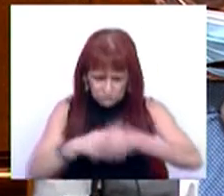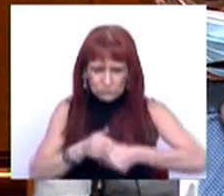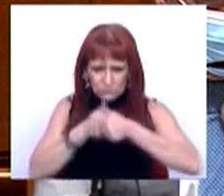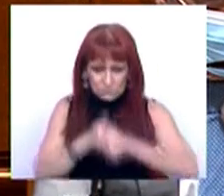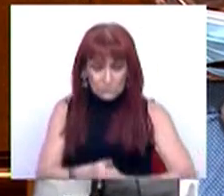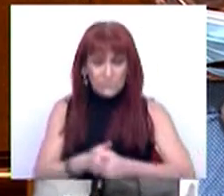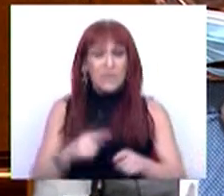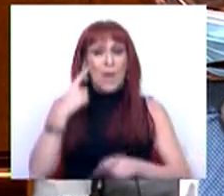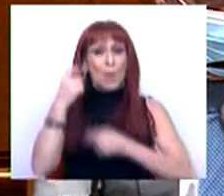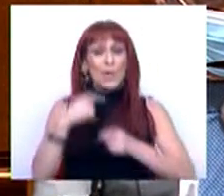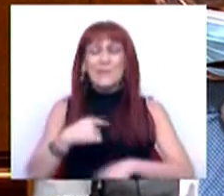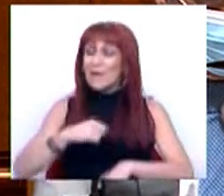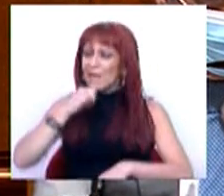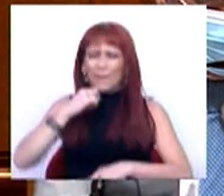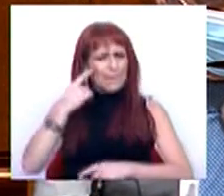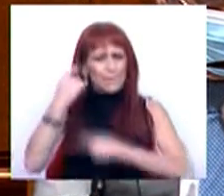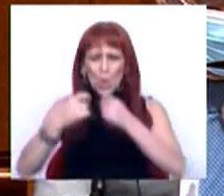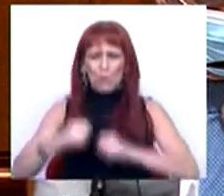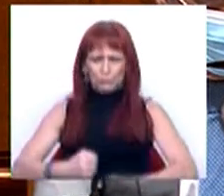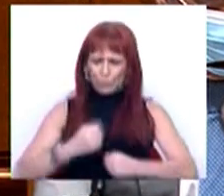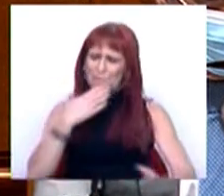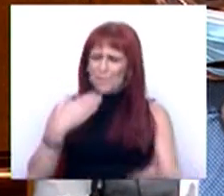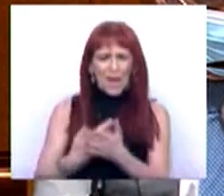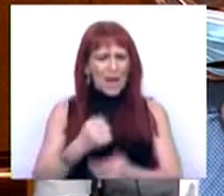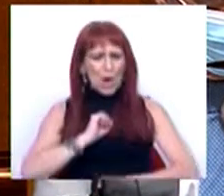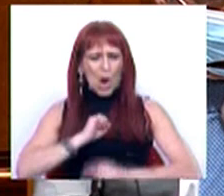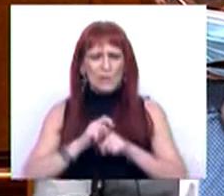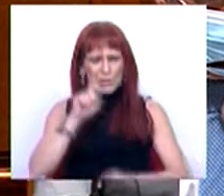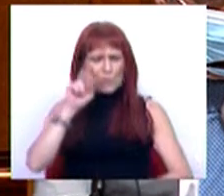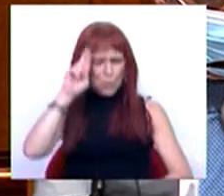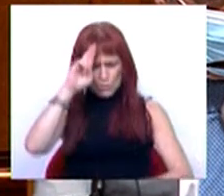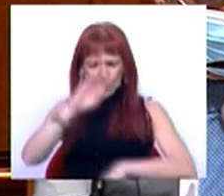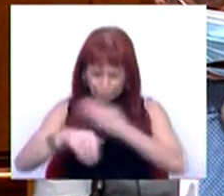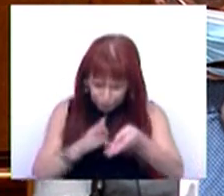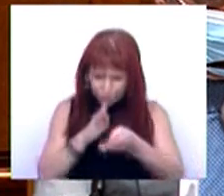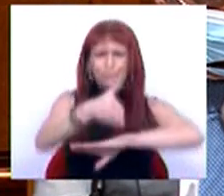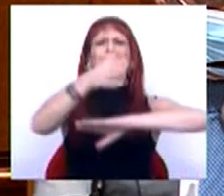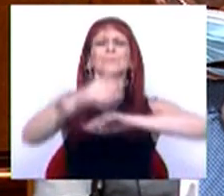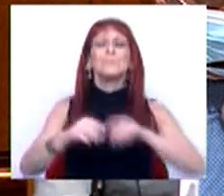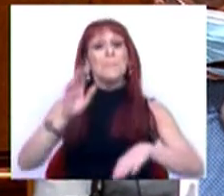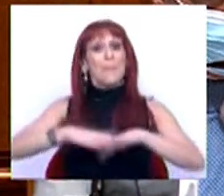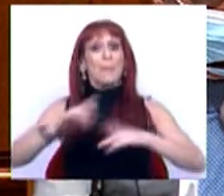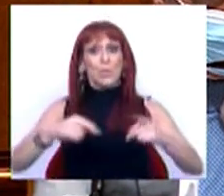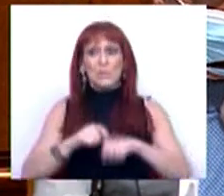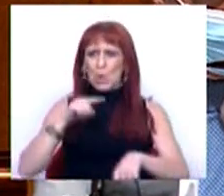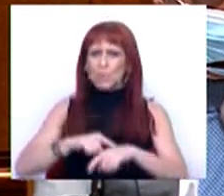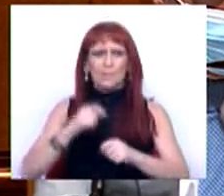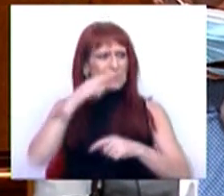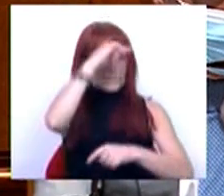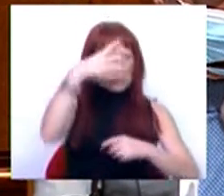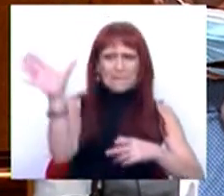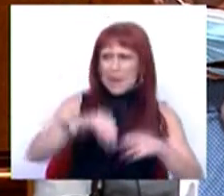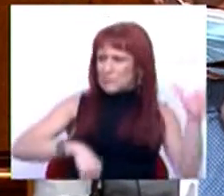e procurando a todo momento robustecer as nossas resiliências para fazer face aos momentos de maior